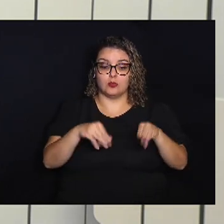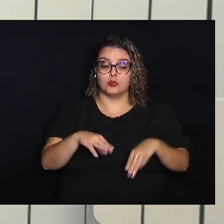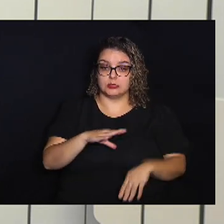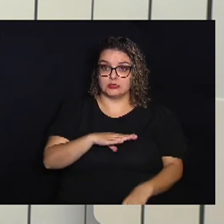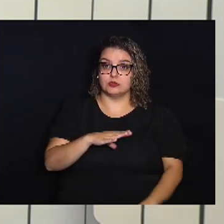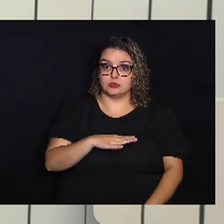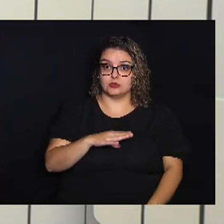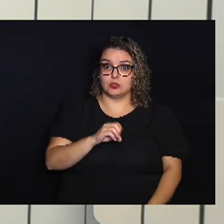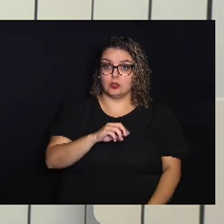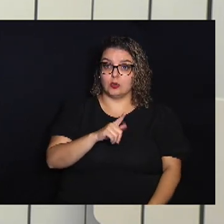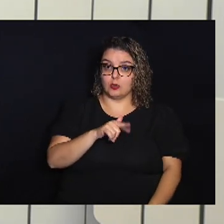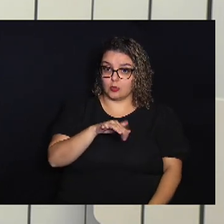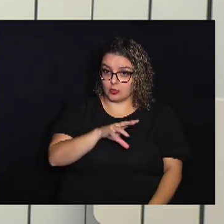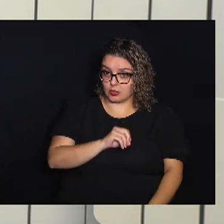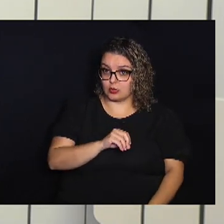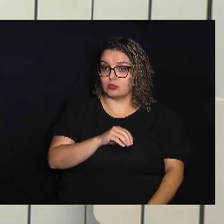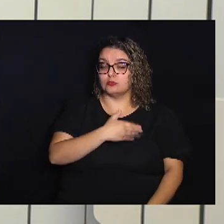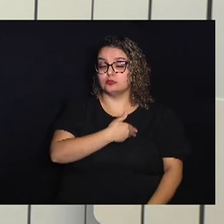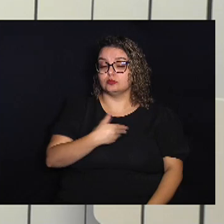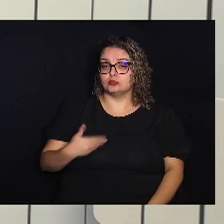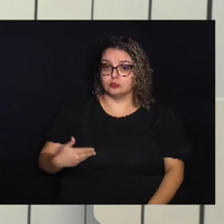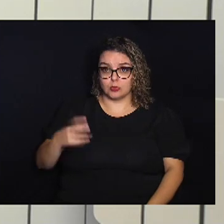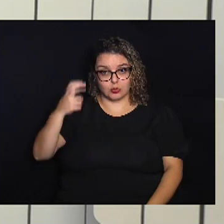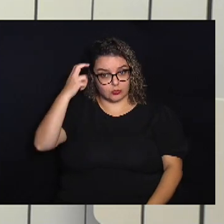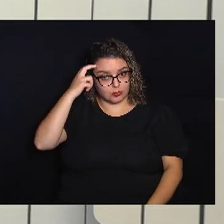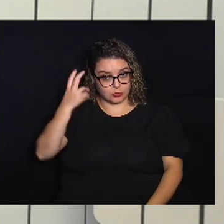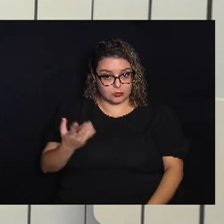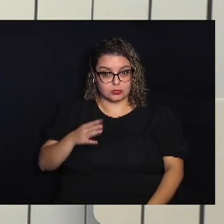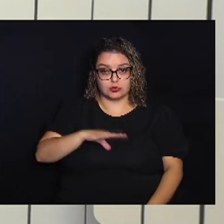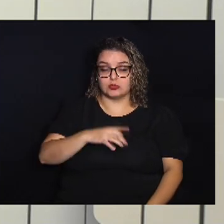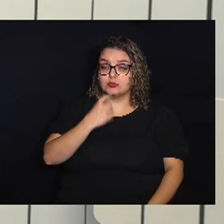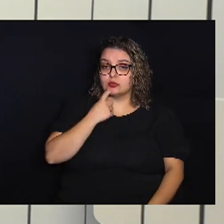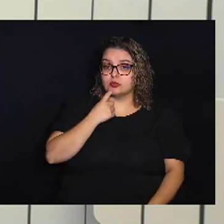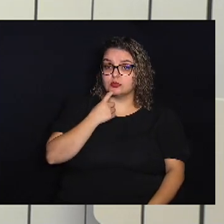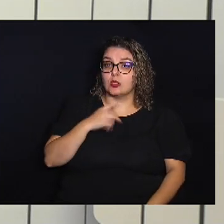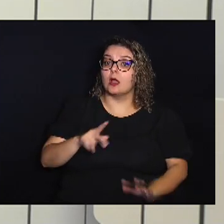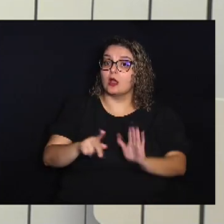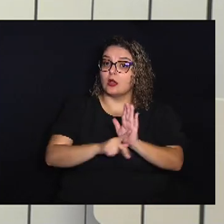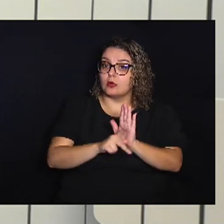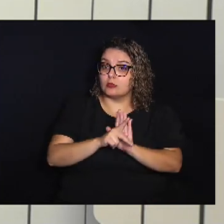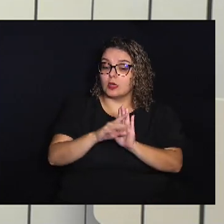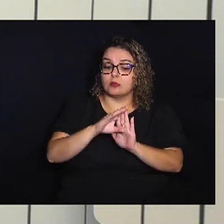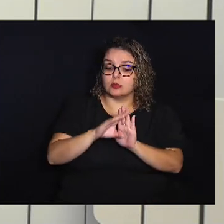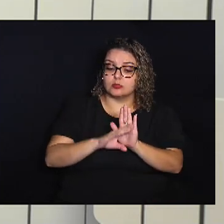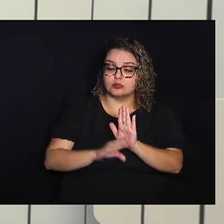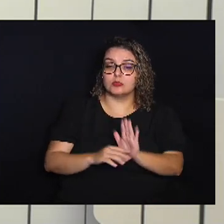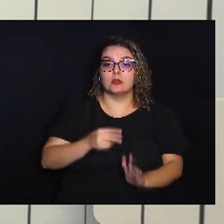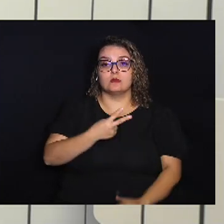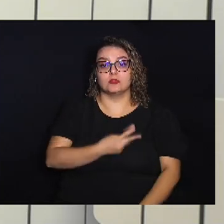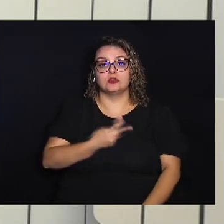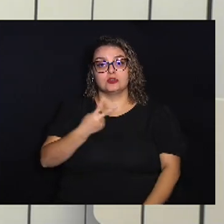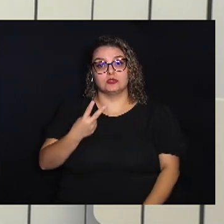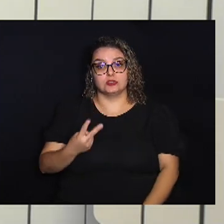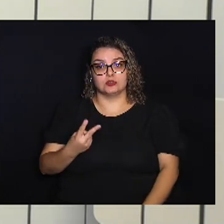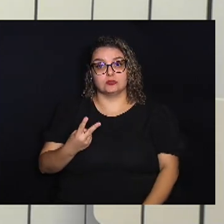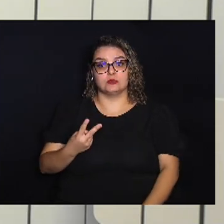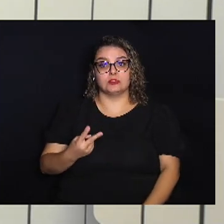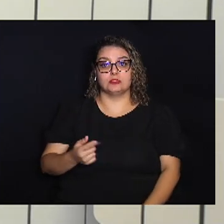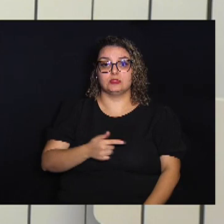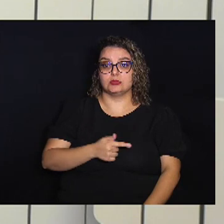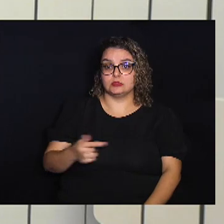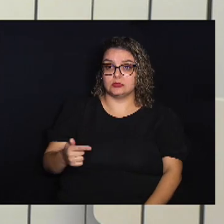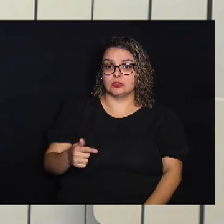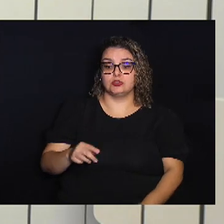Órgão Cultural Da Prefeitura De Campinas E faz parte Da programação Da 22ª Semana Nacional De